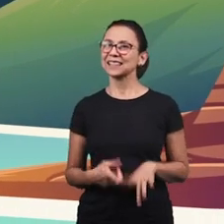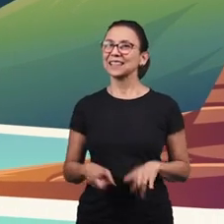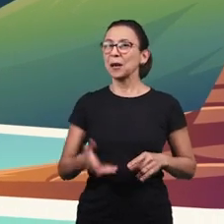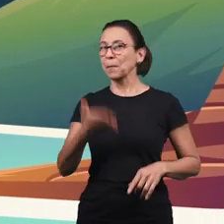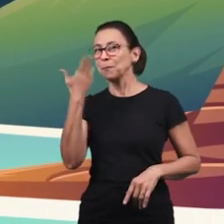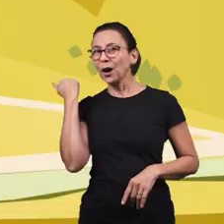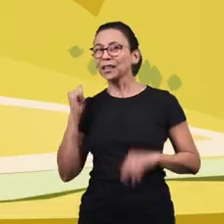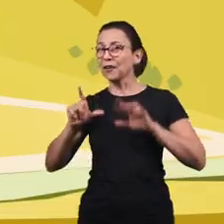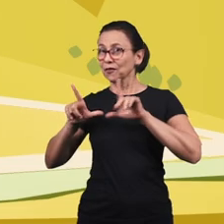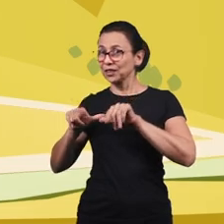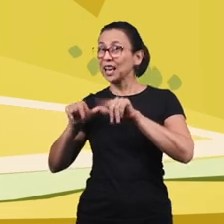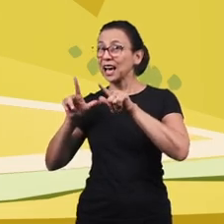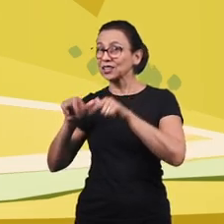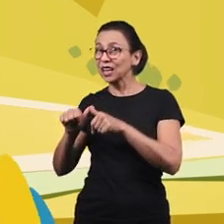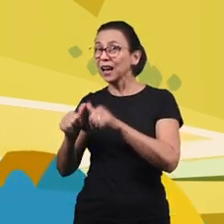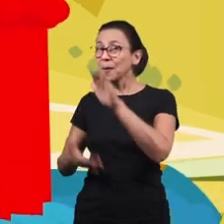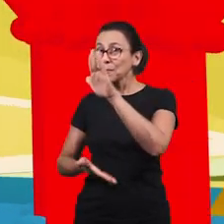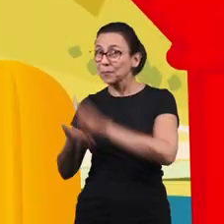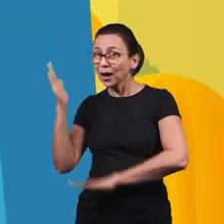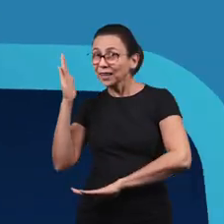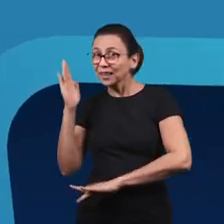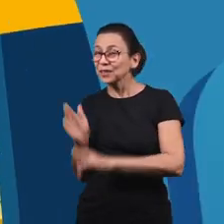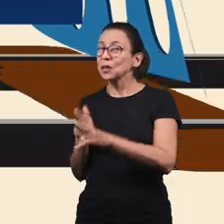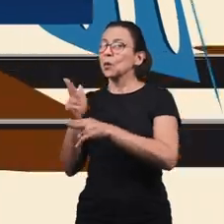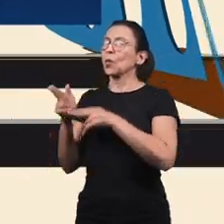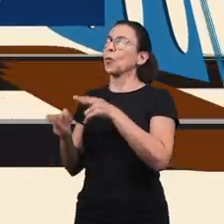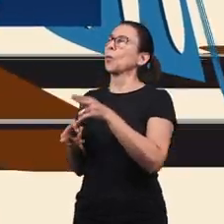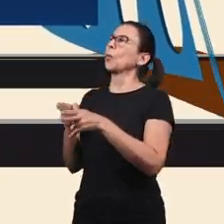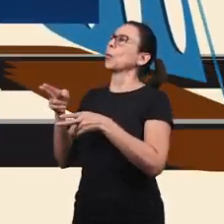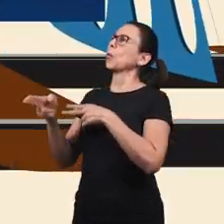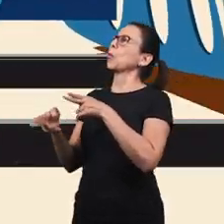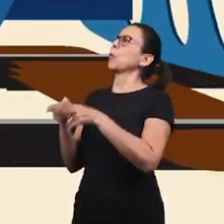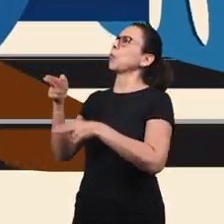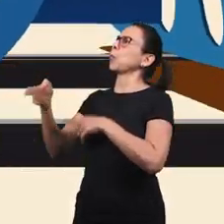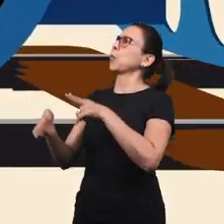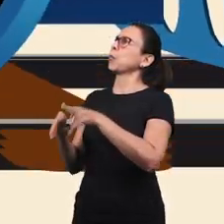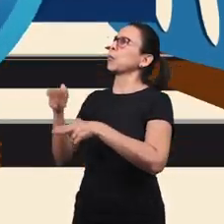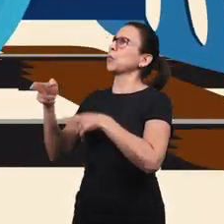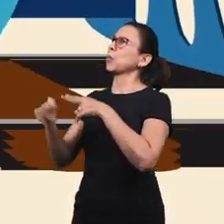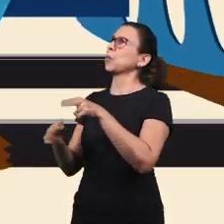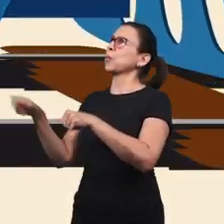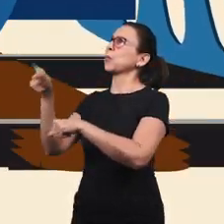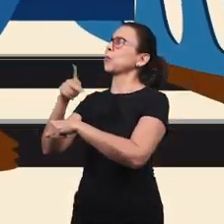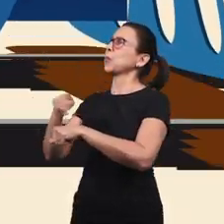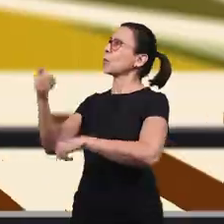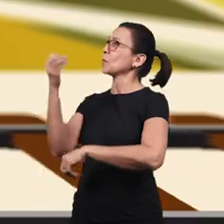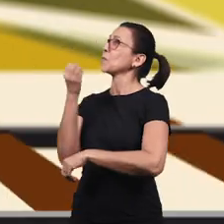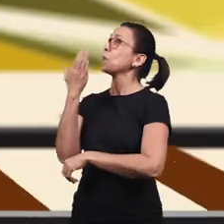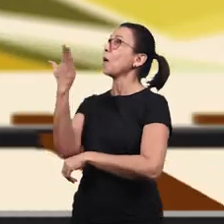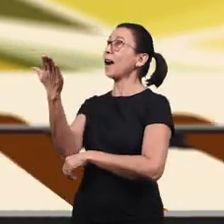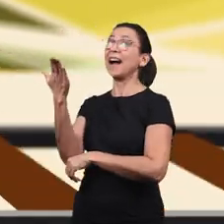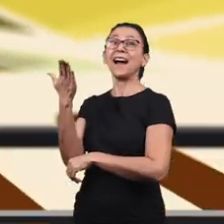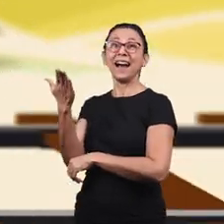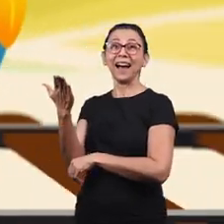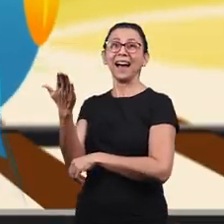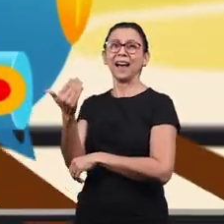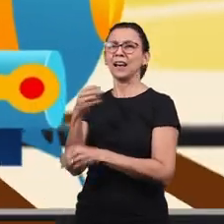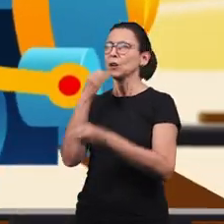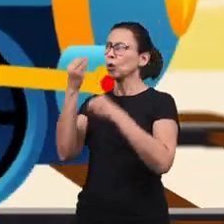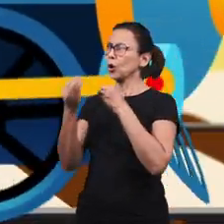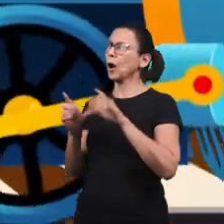Música O Expresso Viajamos Para o bom país da luz É nosso